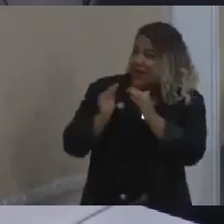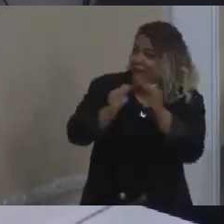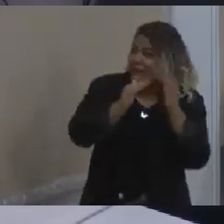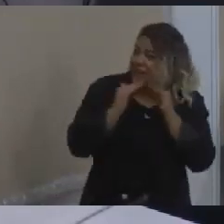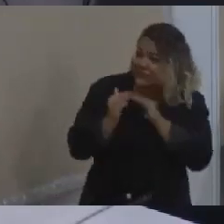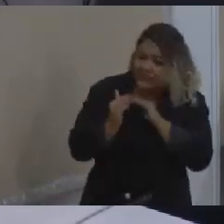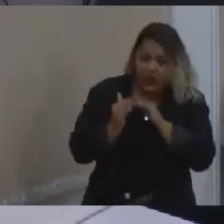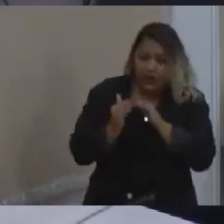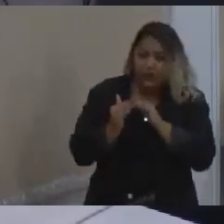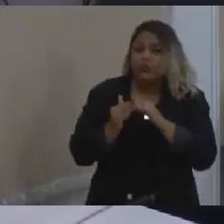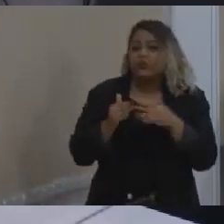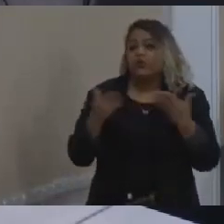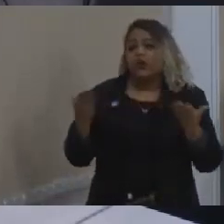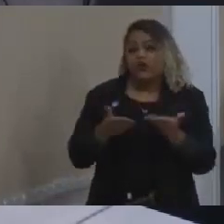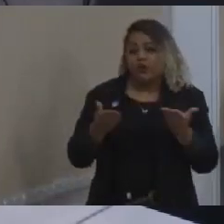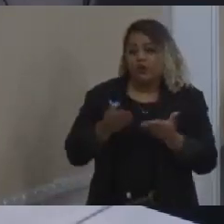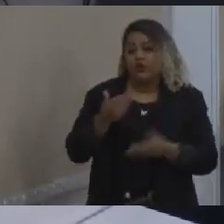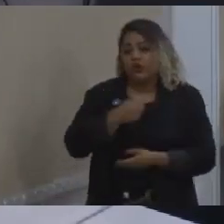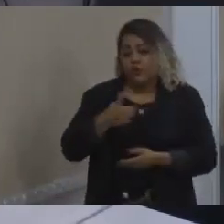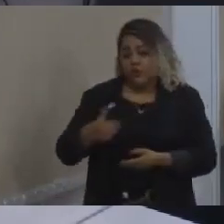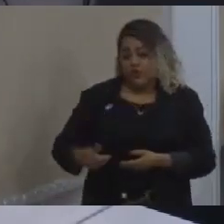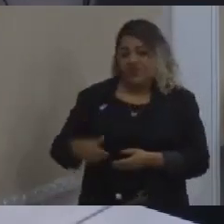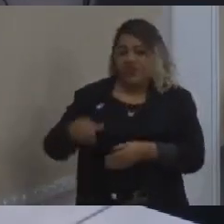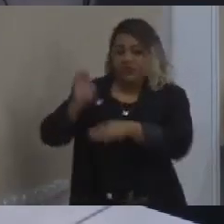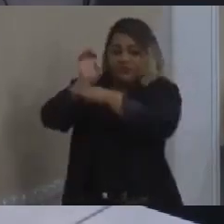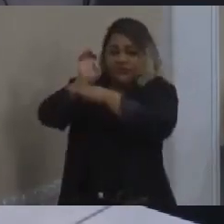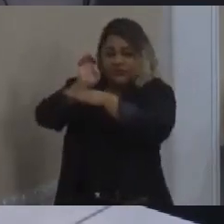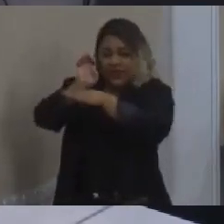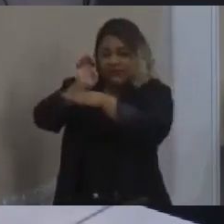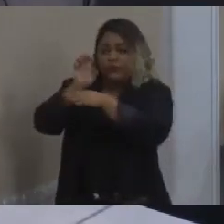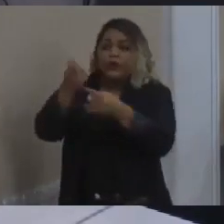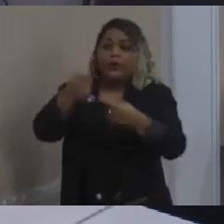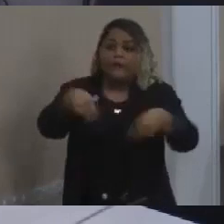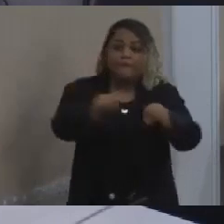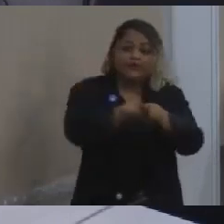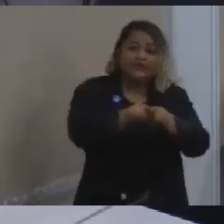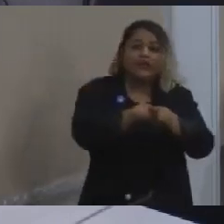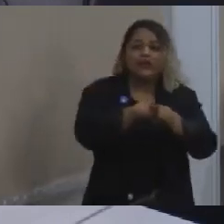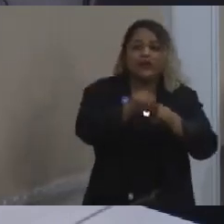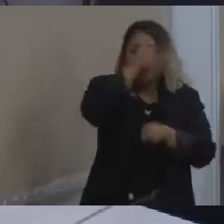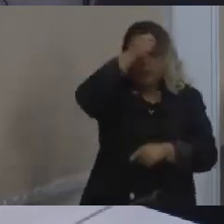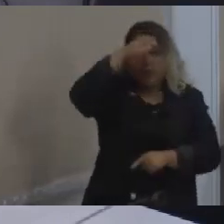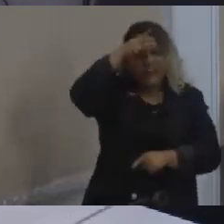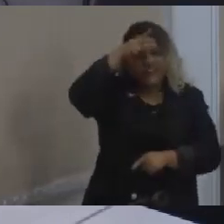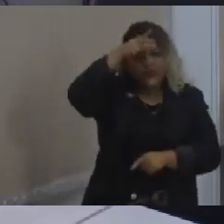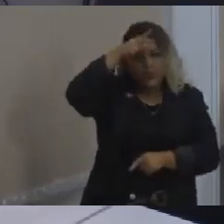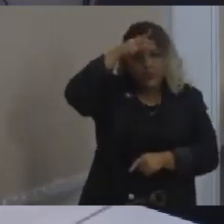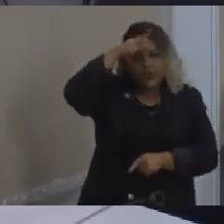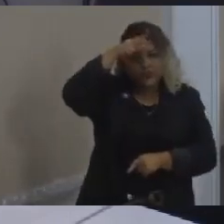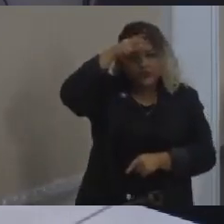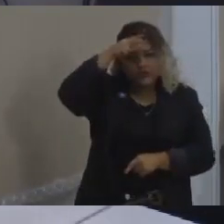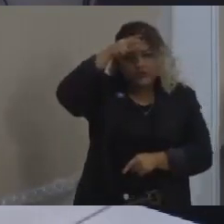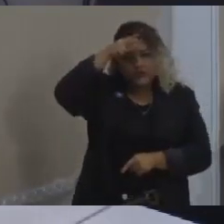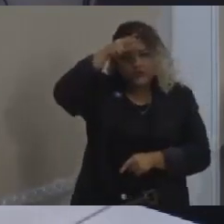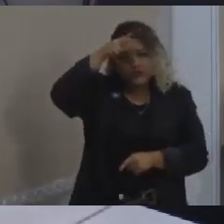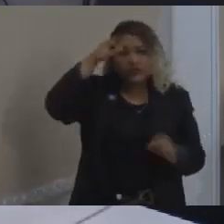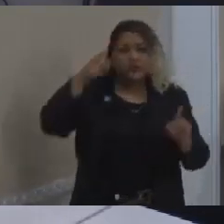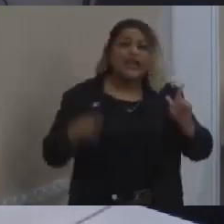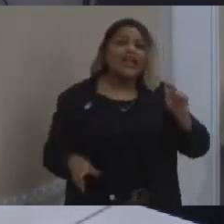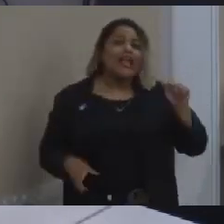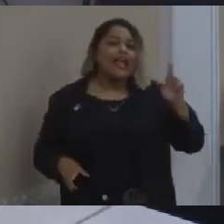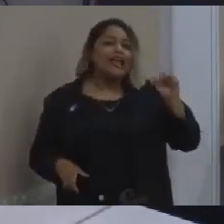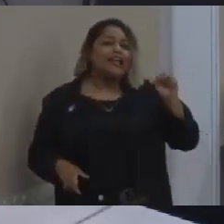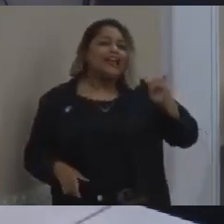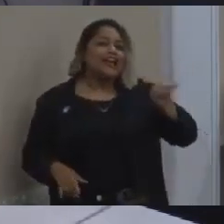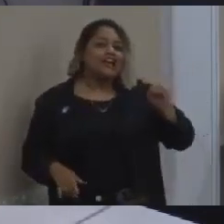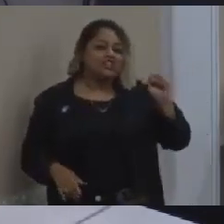o governo do Estado, em parceria com a Prefeitura, tendo dado as mãos, esse capítulo da Granja Vernec que vai andar.